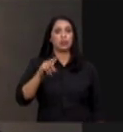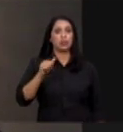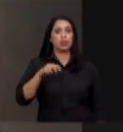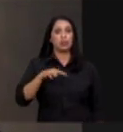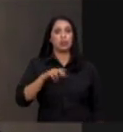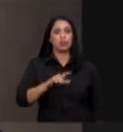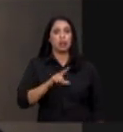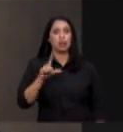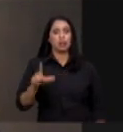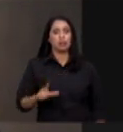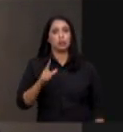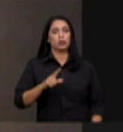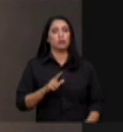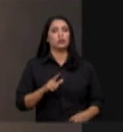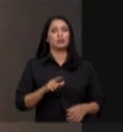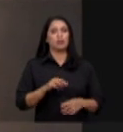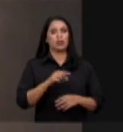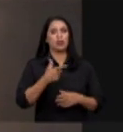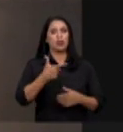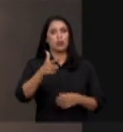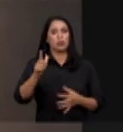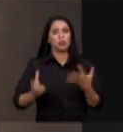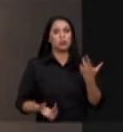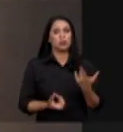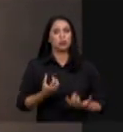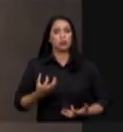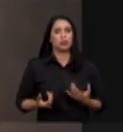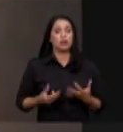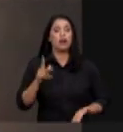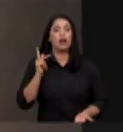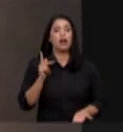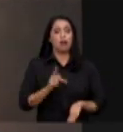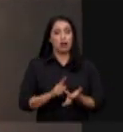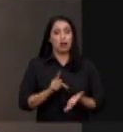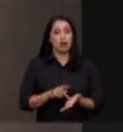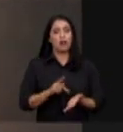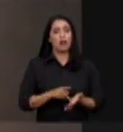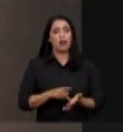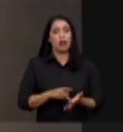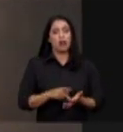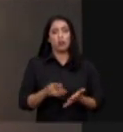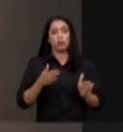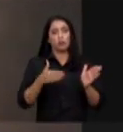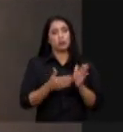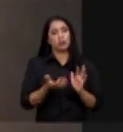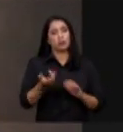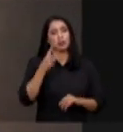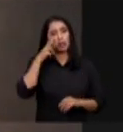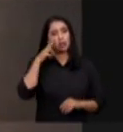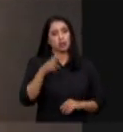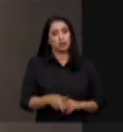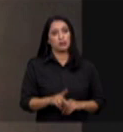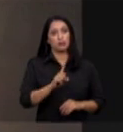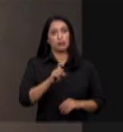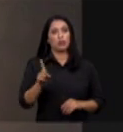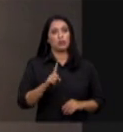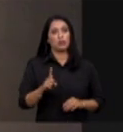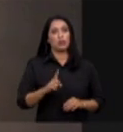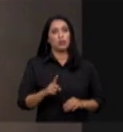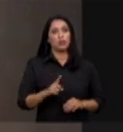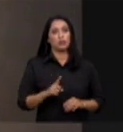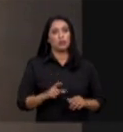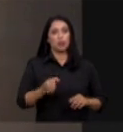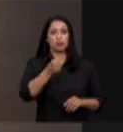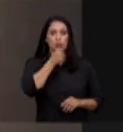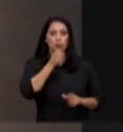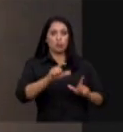avaliou os danos, viu os estragos causados pelo fogo. É real? Está lá para quem quiser ver. Não foi no noticiário, não foi nas redes